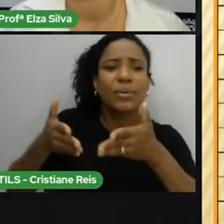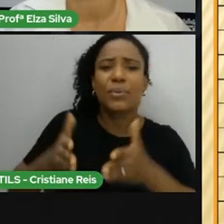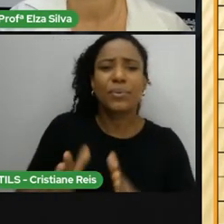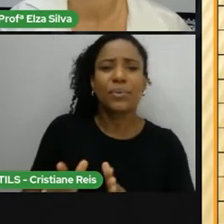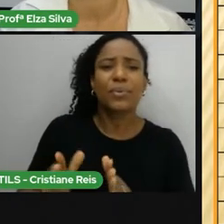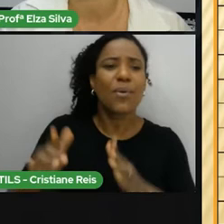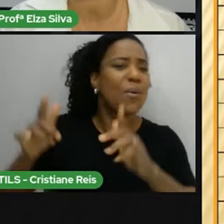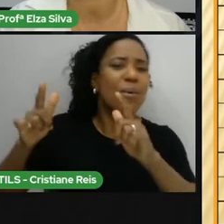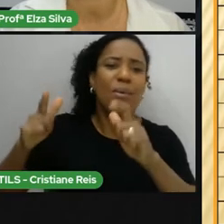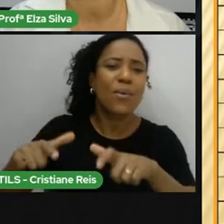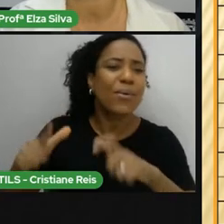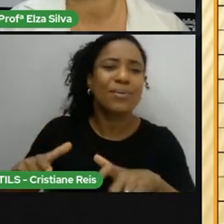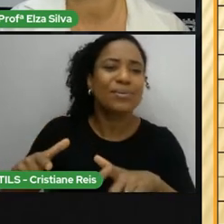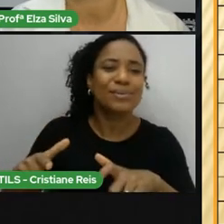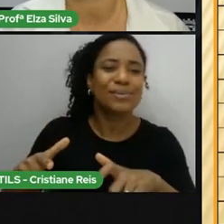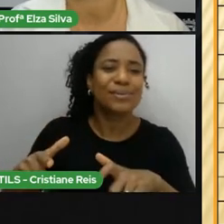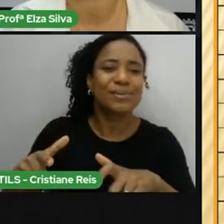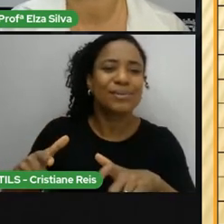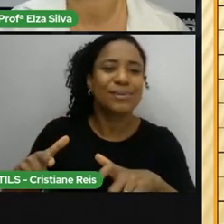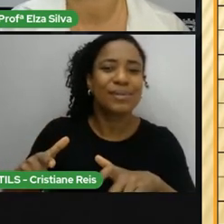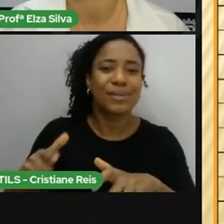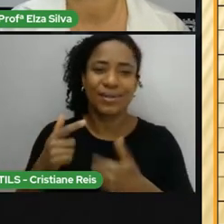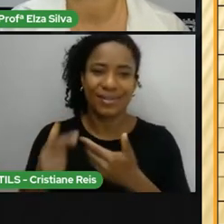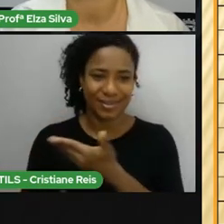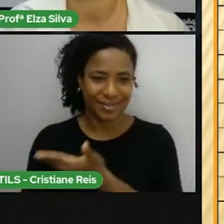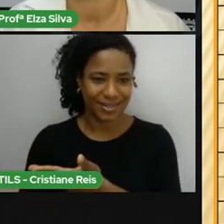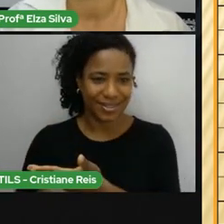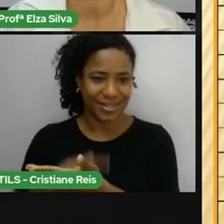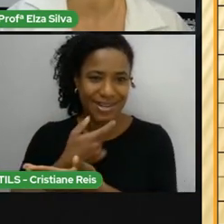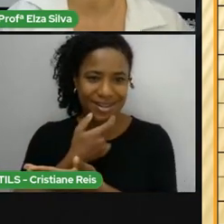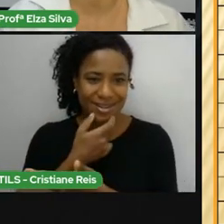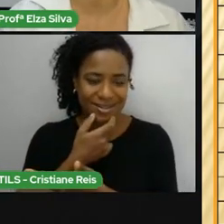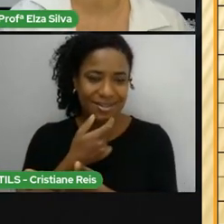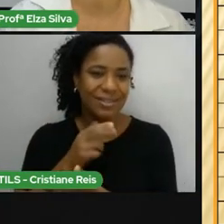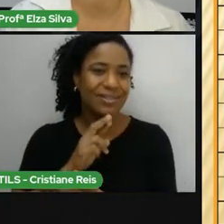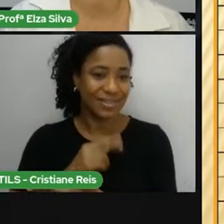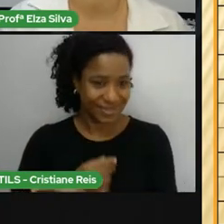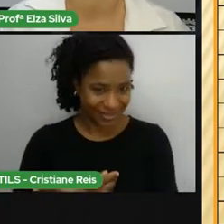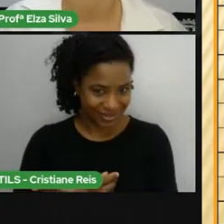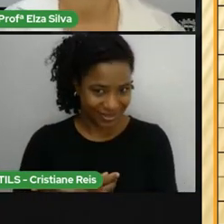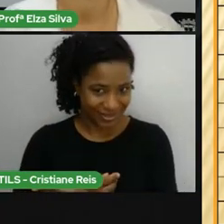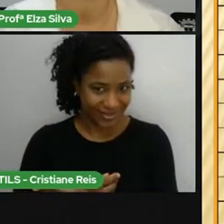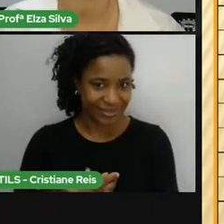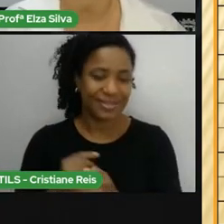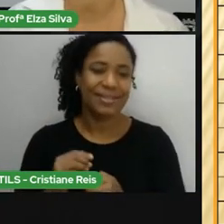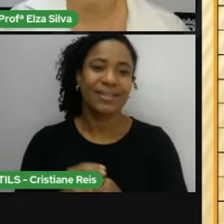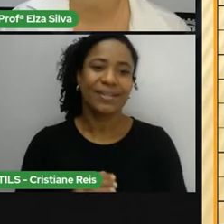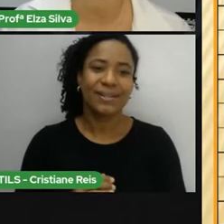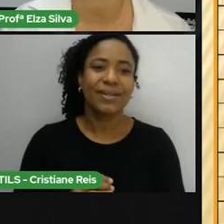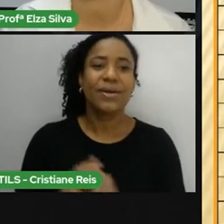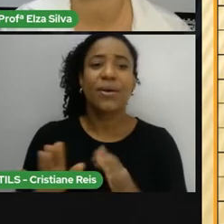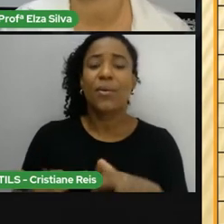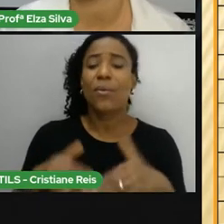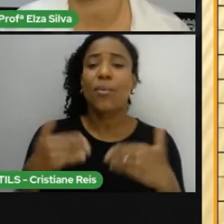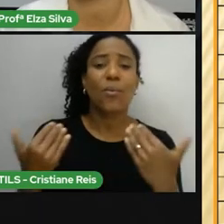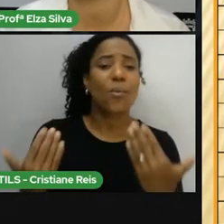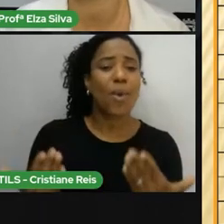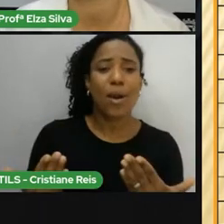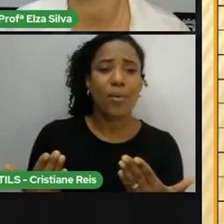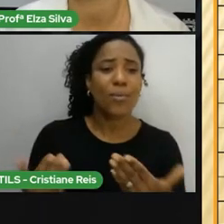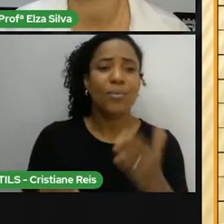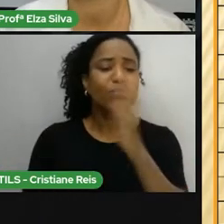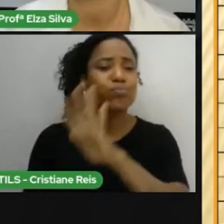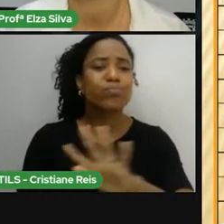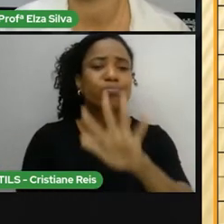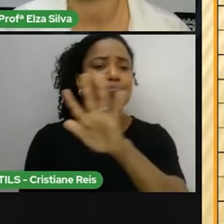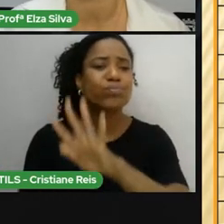I'm from Brazil What nationality are you? Qual nacionalidade você é?